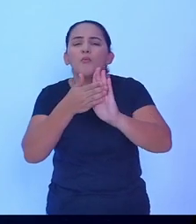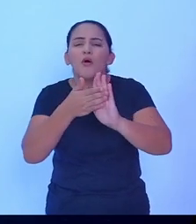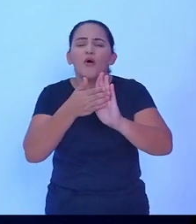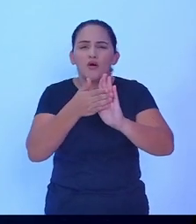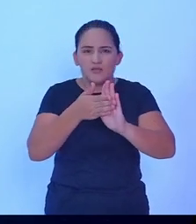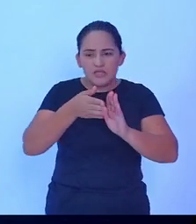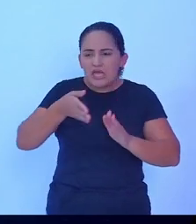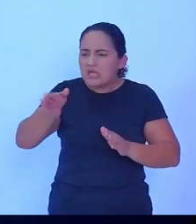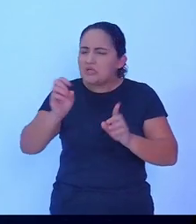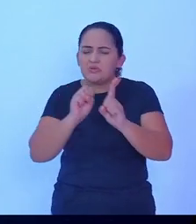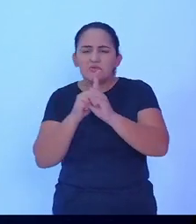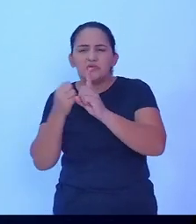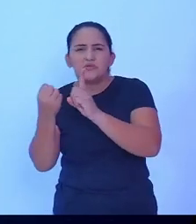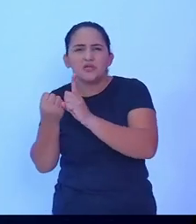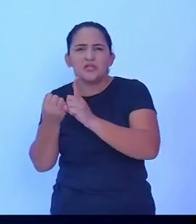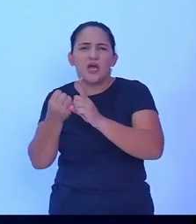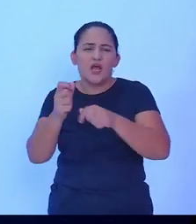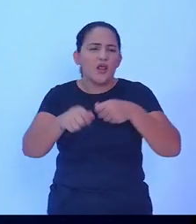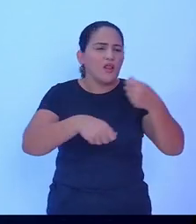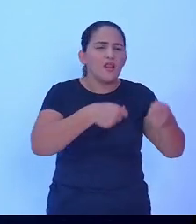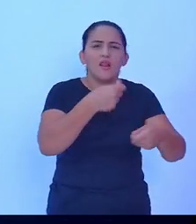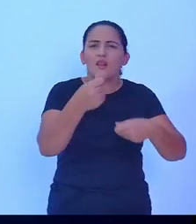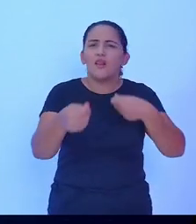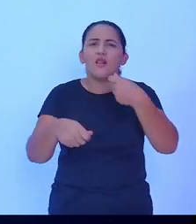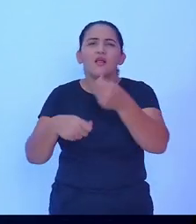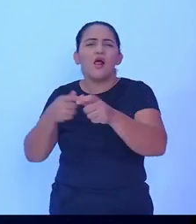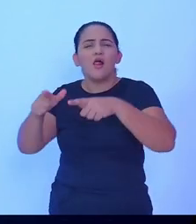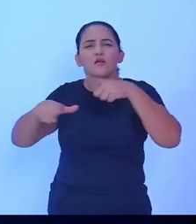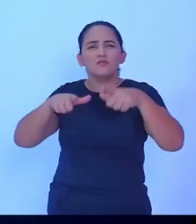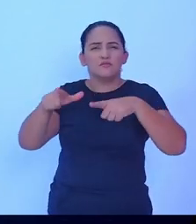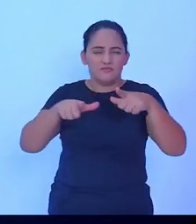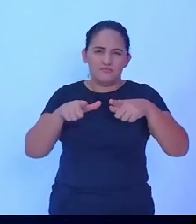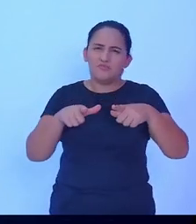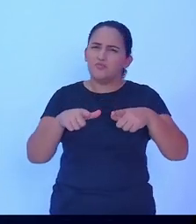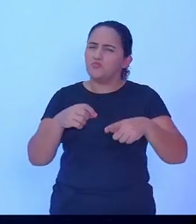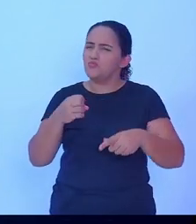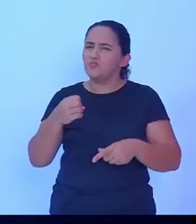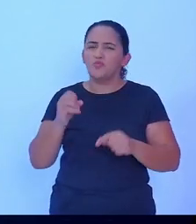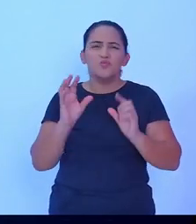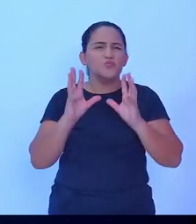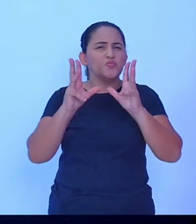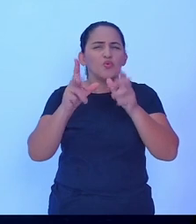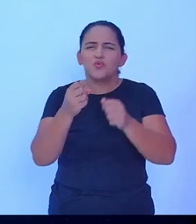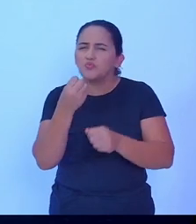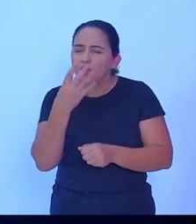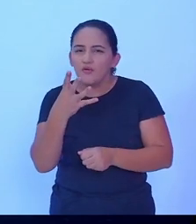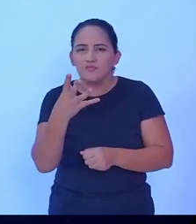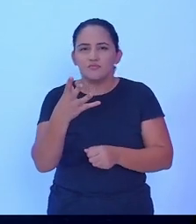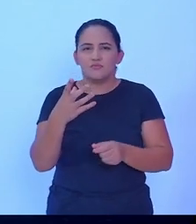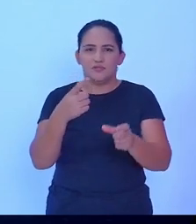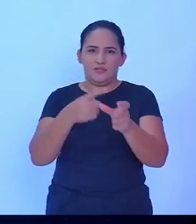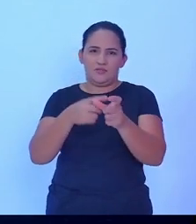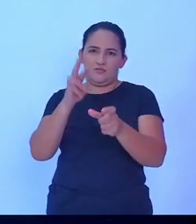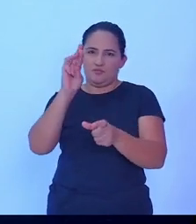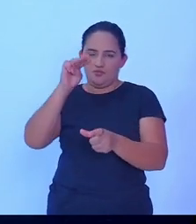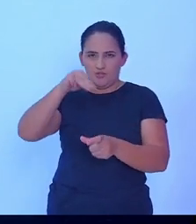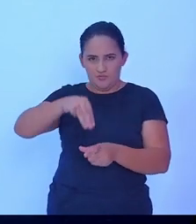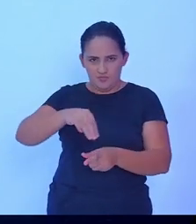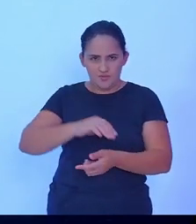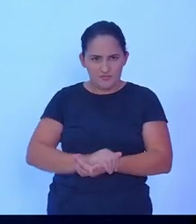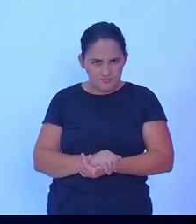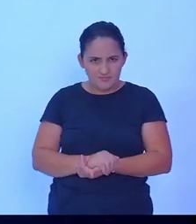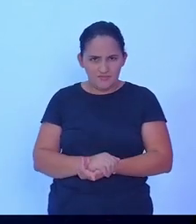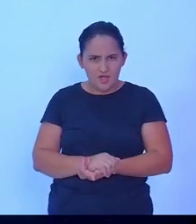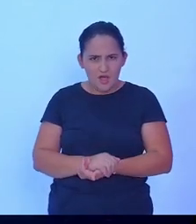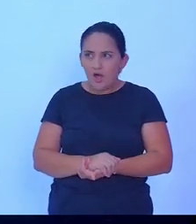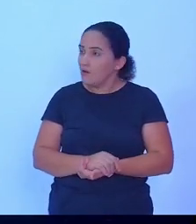trabalho e trazer benefícios para todos os munícipes. O senhor tem mais um minuto e cinquenta